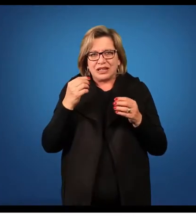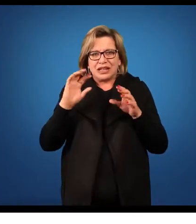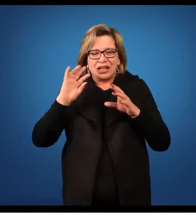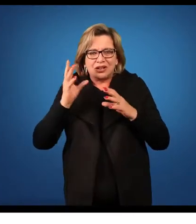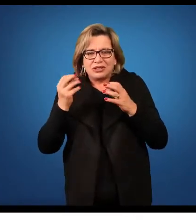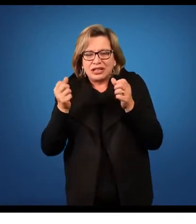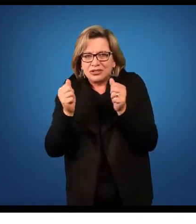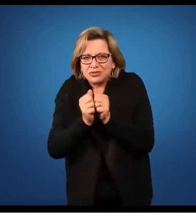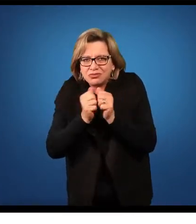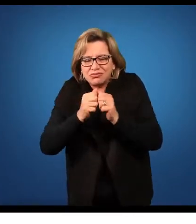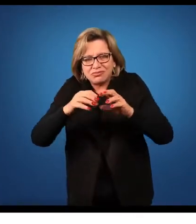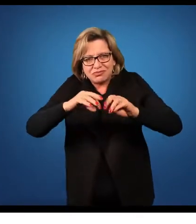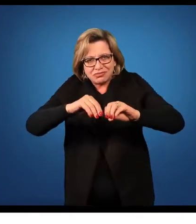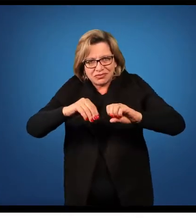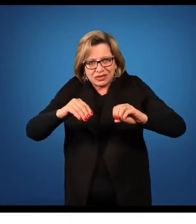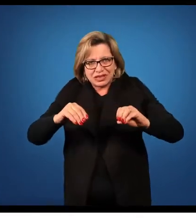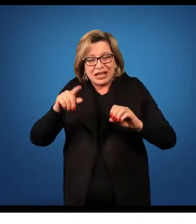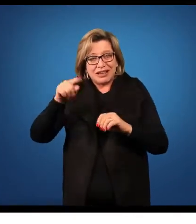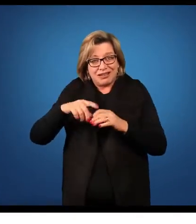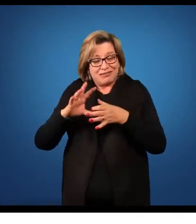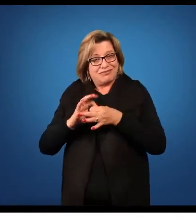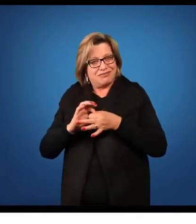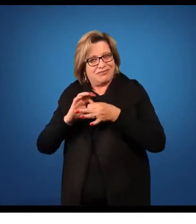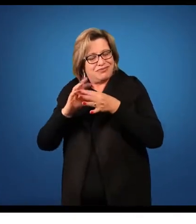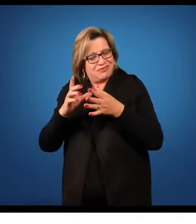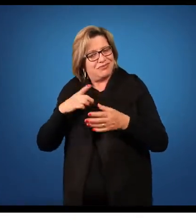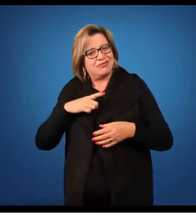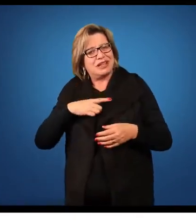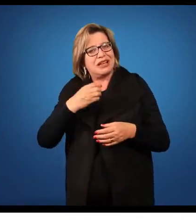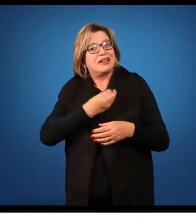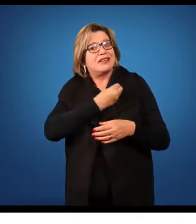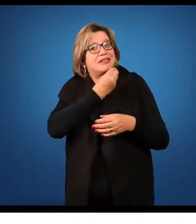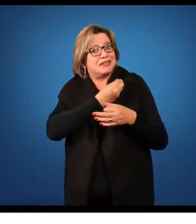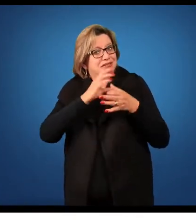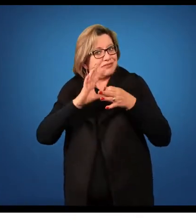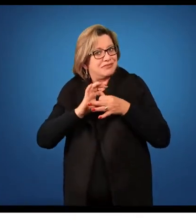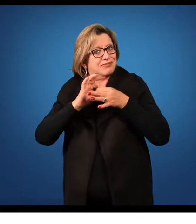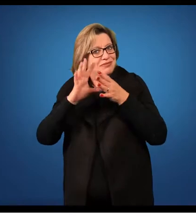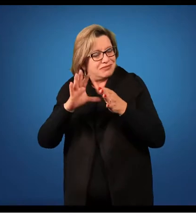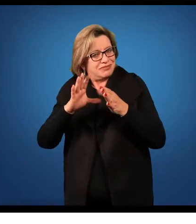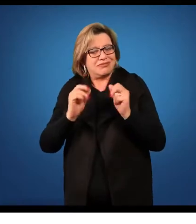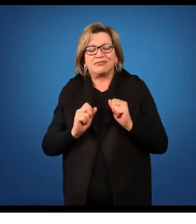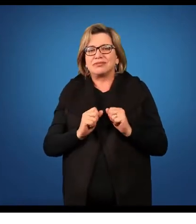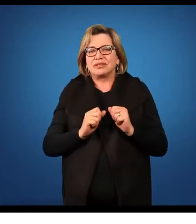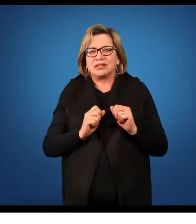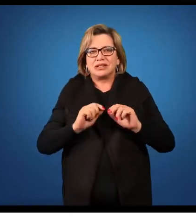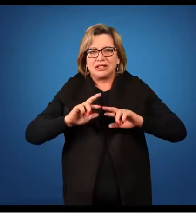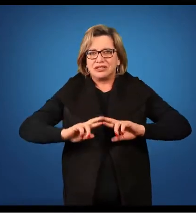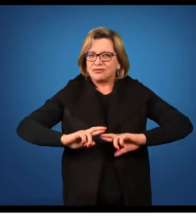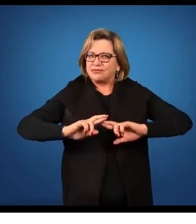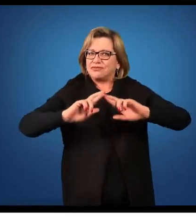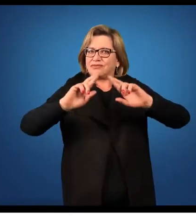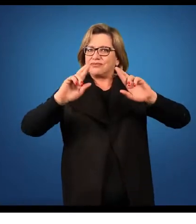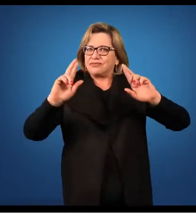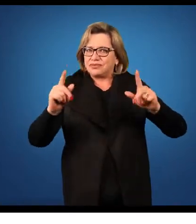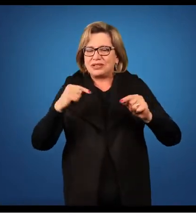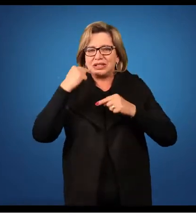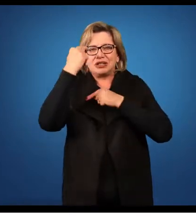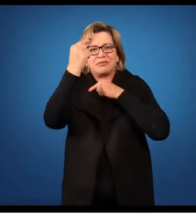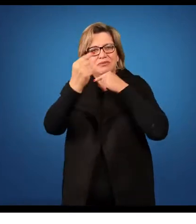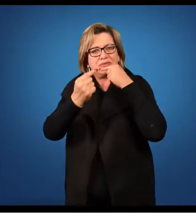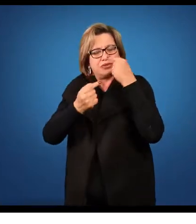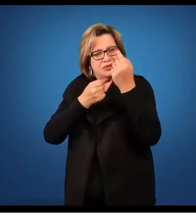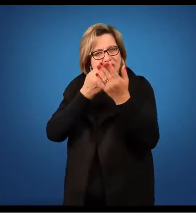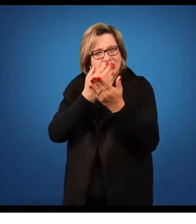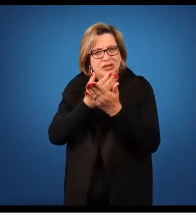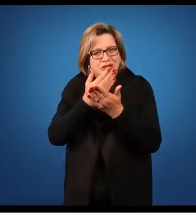próxima do solo, e é livre. Ela tem vida livre em relação ao esporófito. Diferentemente dos casos que nós vamos ver depois